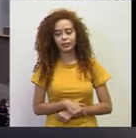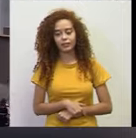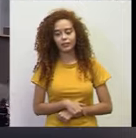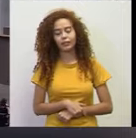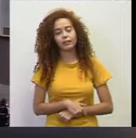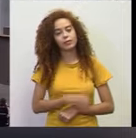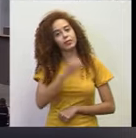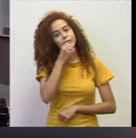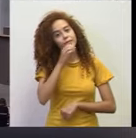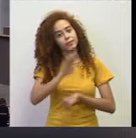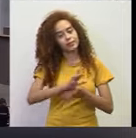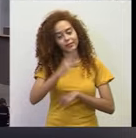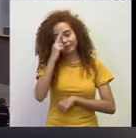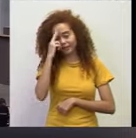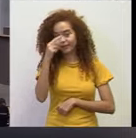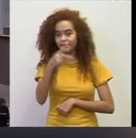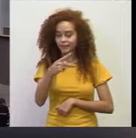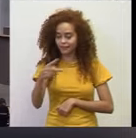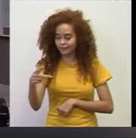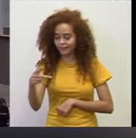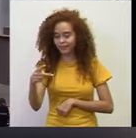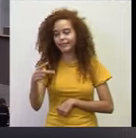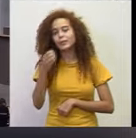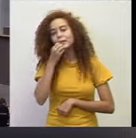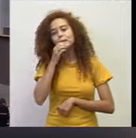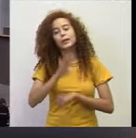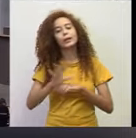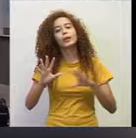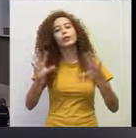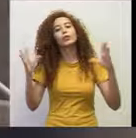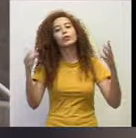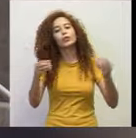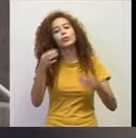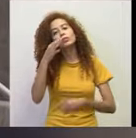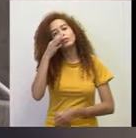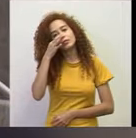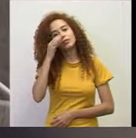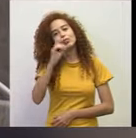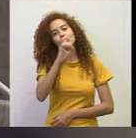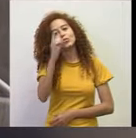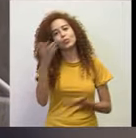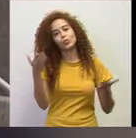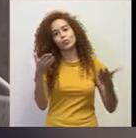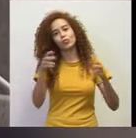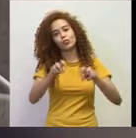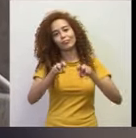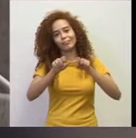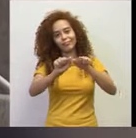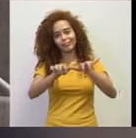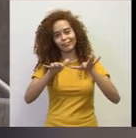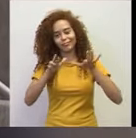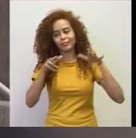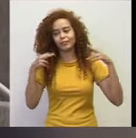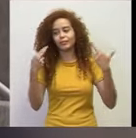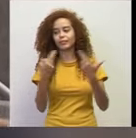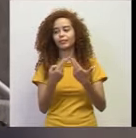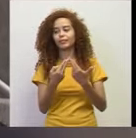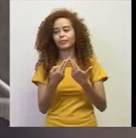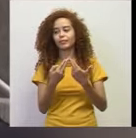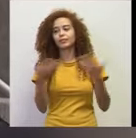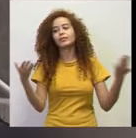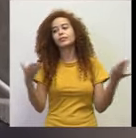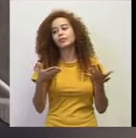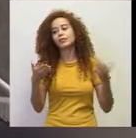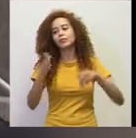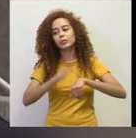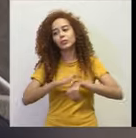Boa tarde, senhor presidente. Boa tarde a todos os presentes no dia de hoje nessa sessão plenária. Hoje eu